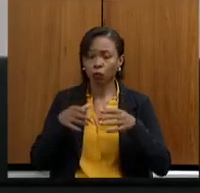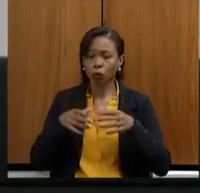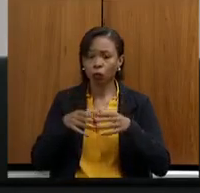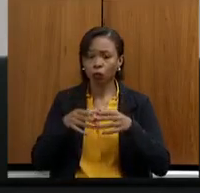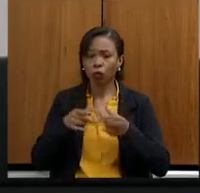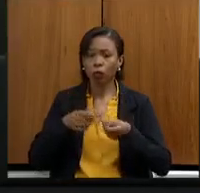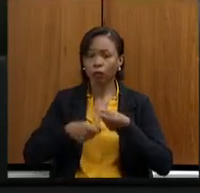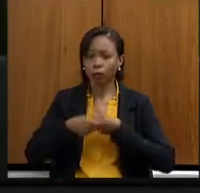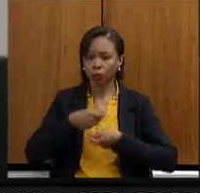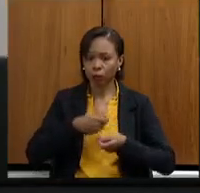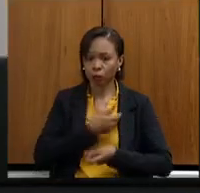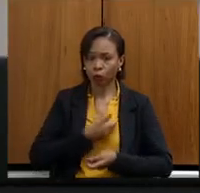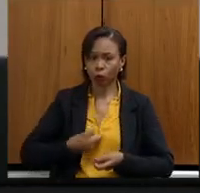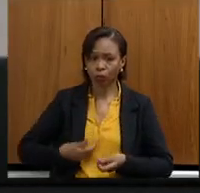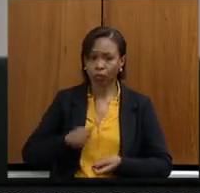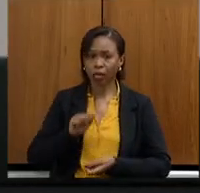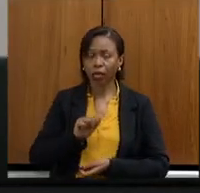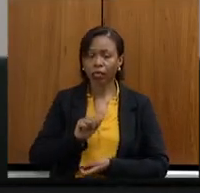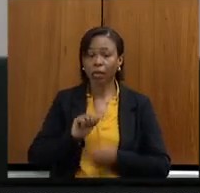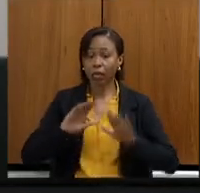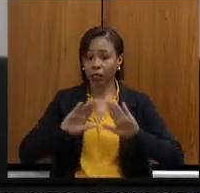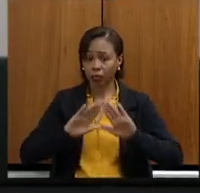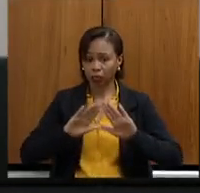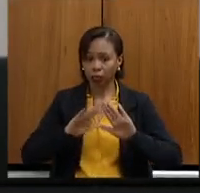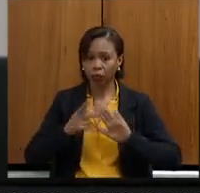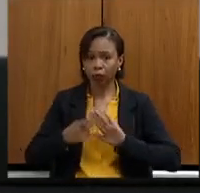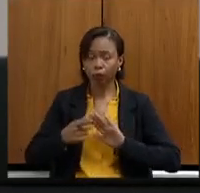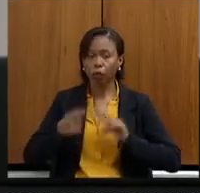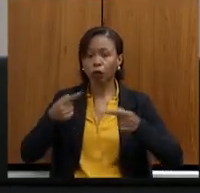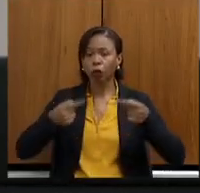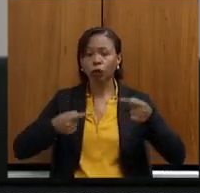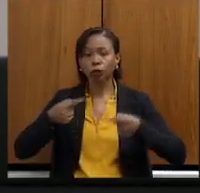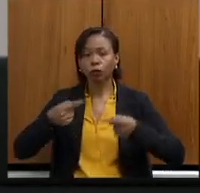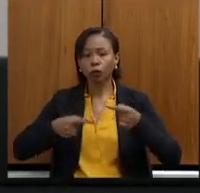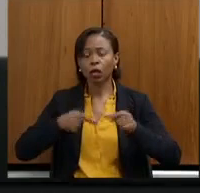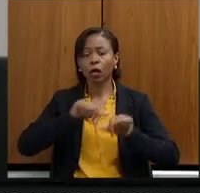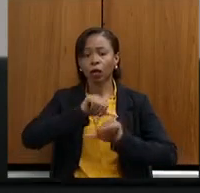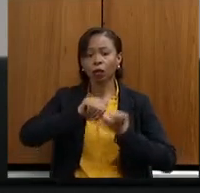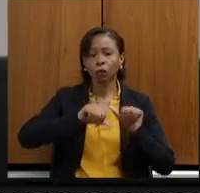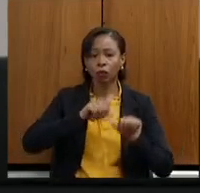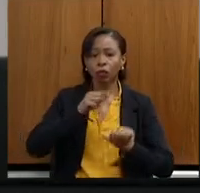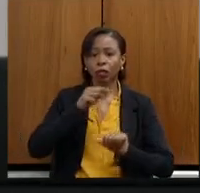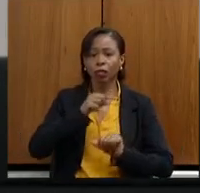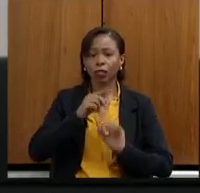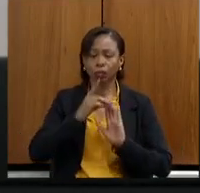Administração Pública da NMG, que teve por finalidade de debater as alterações no referido decreto.